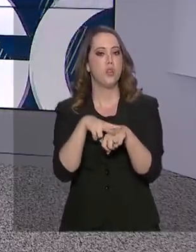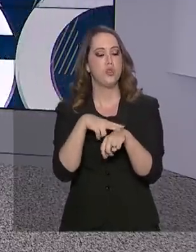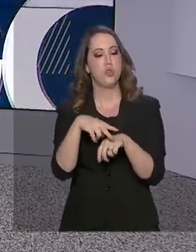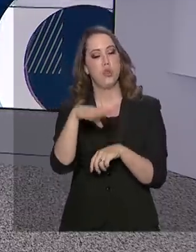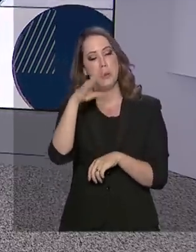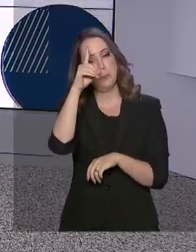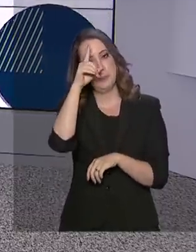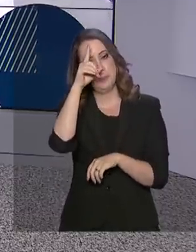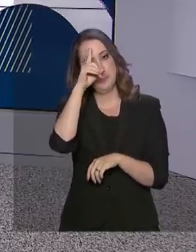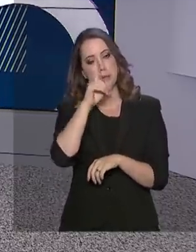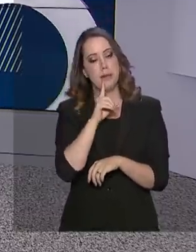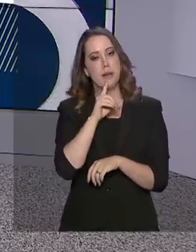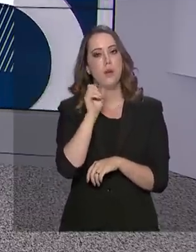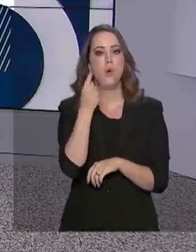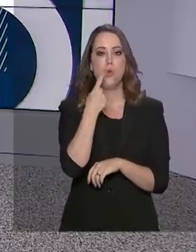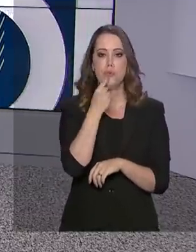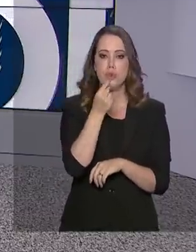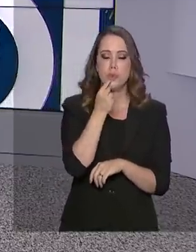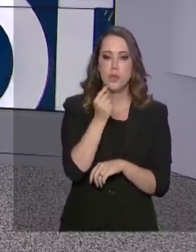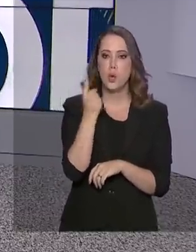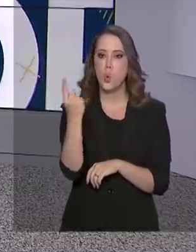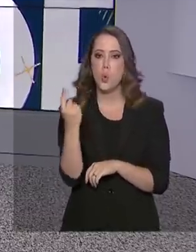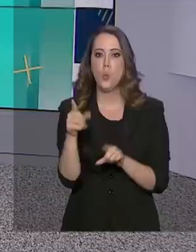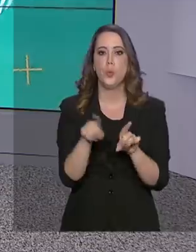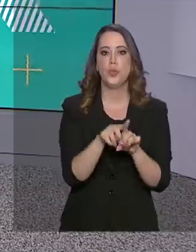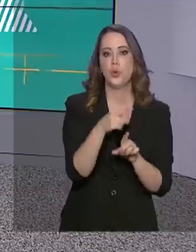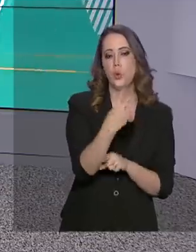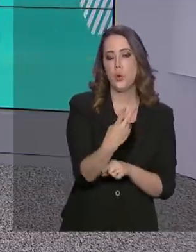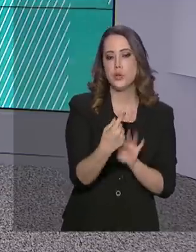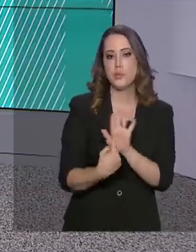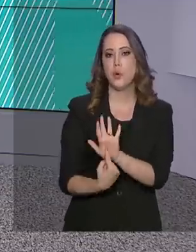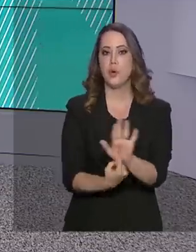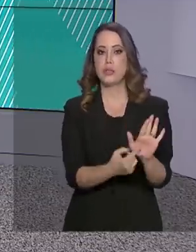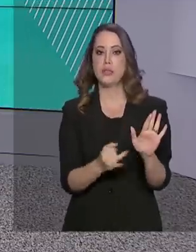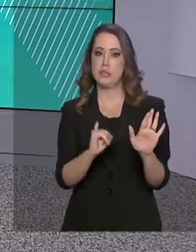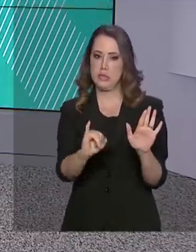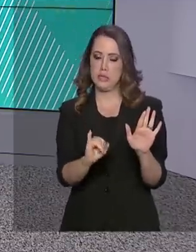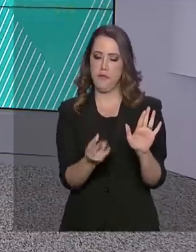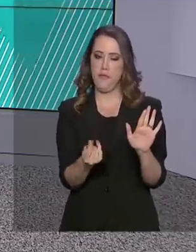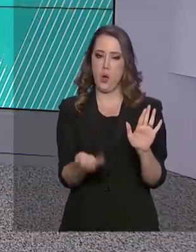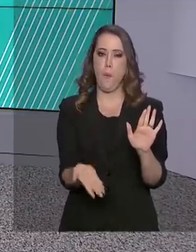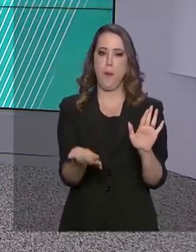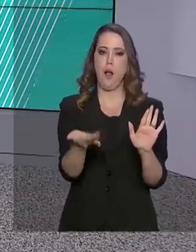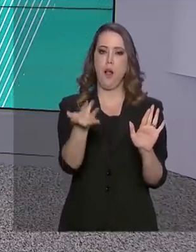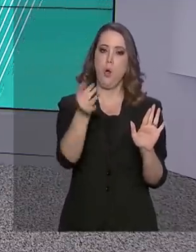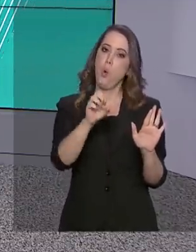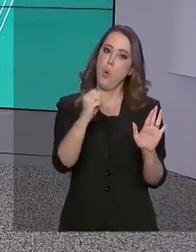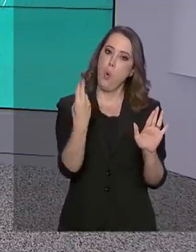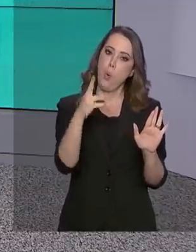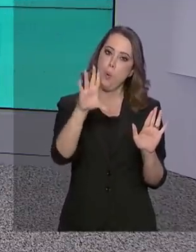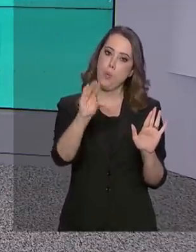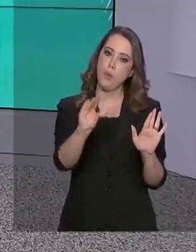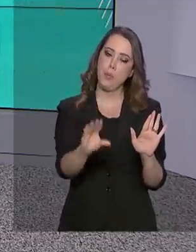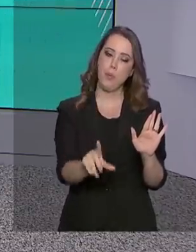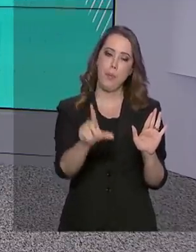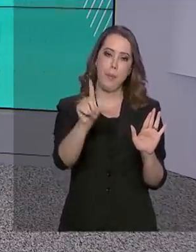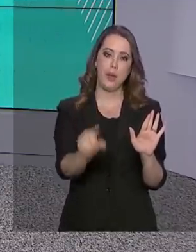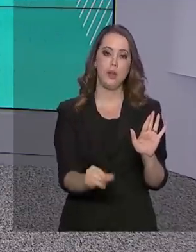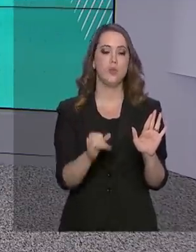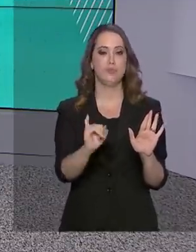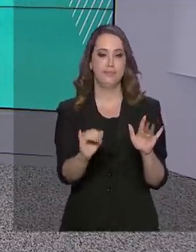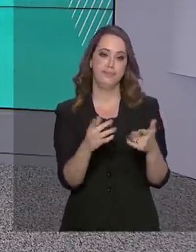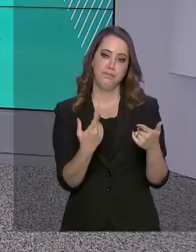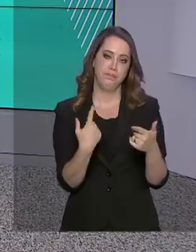vermelha, nos patamares 1 e 2, indicam se a energia custará mais ou menos em função das condições de geração.